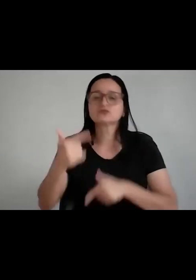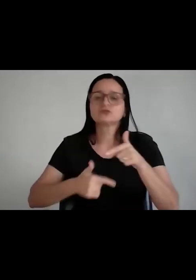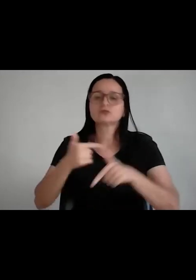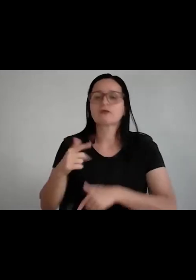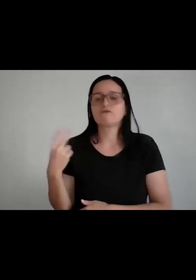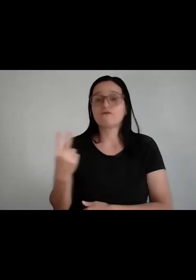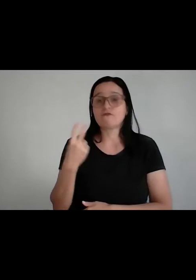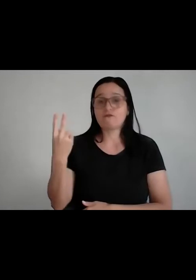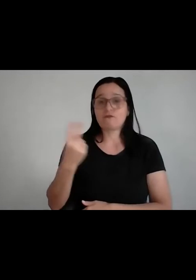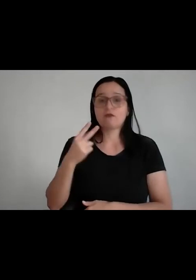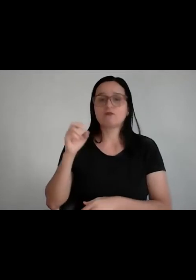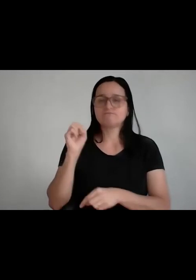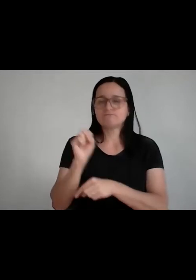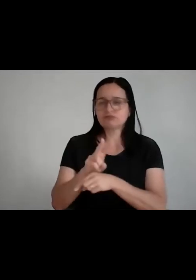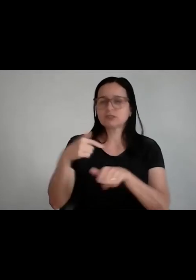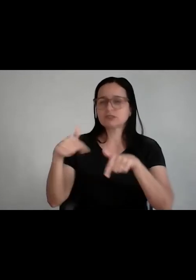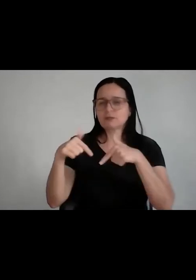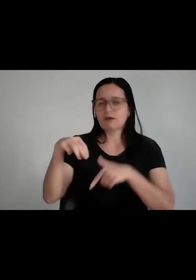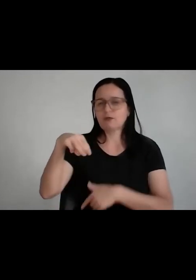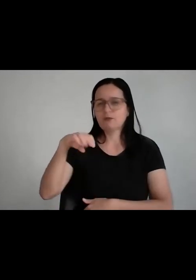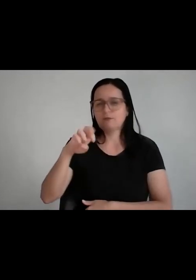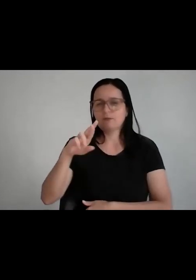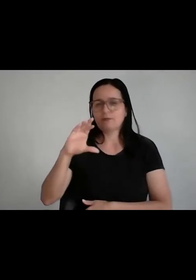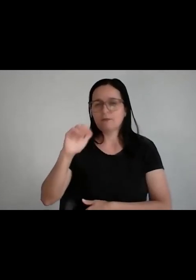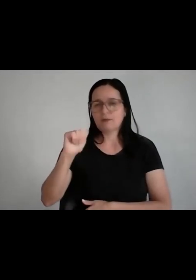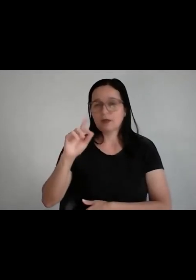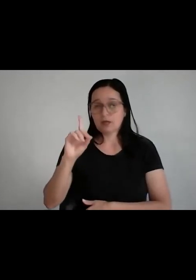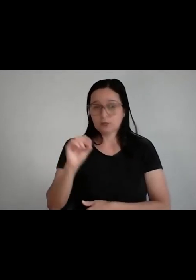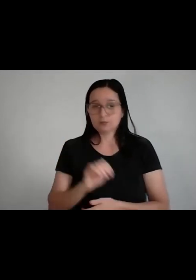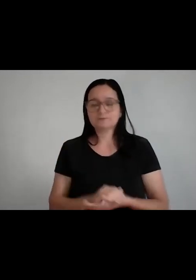mercado. Aí, o desafio é como fazer isso, né? A gente vai explicar.